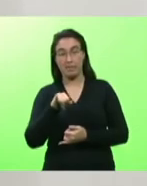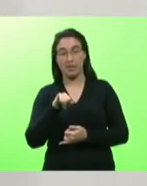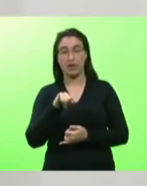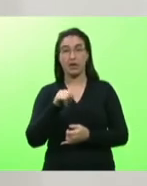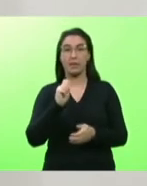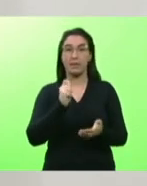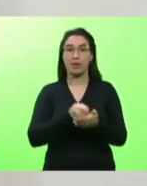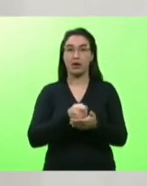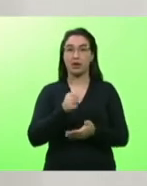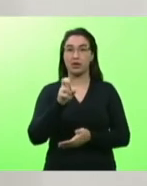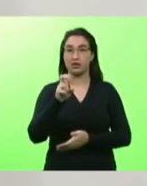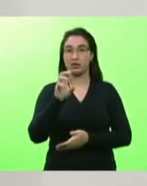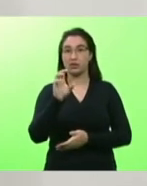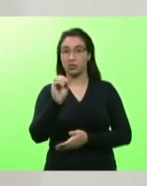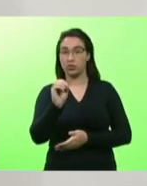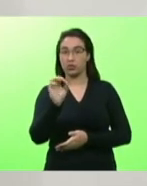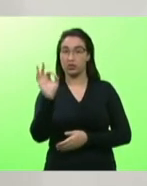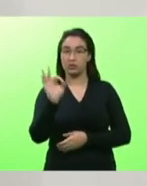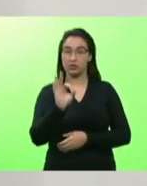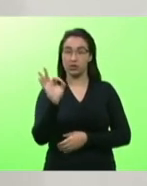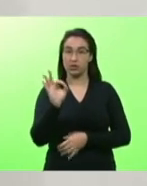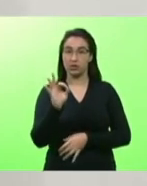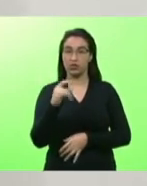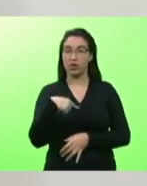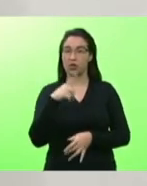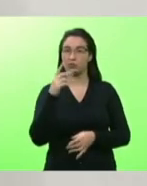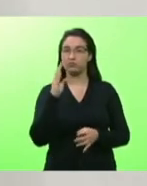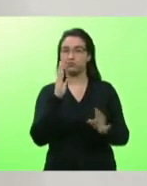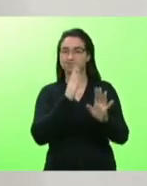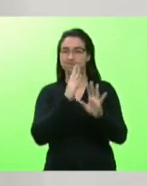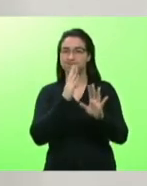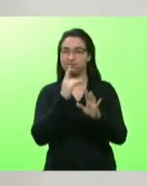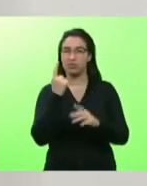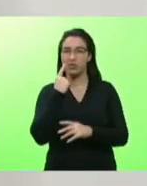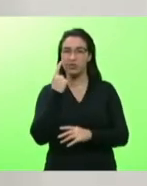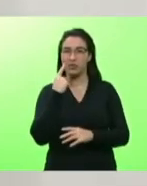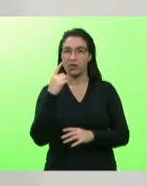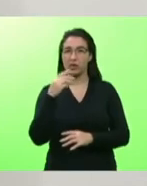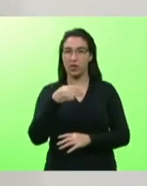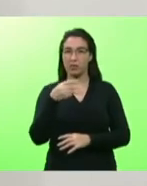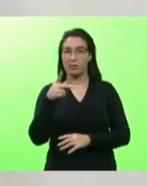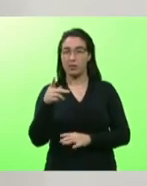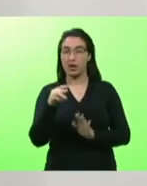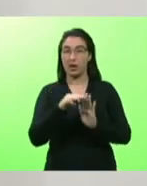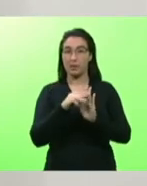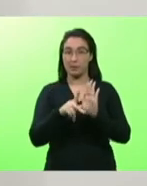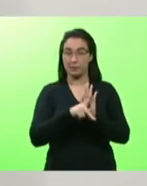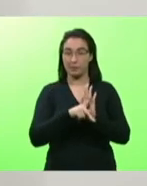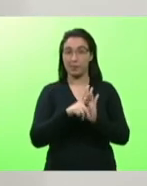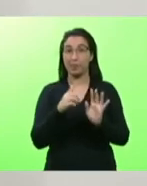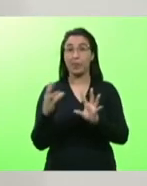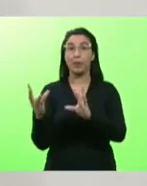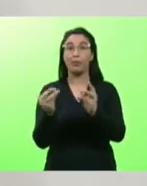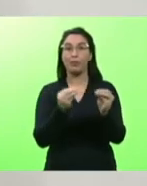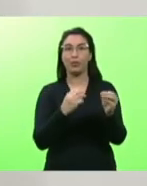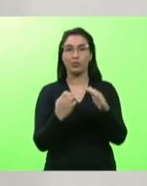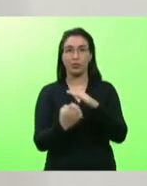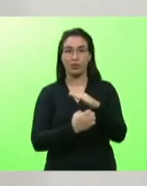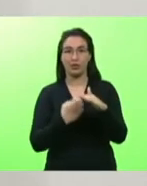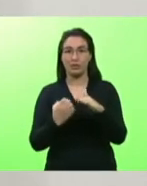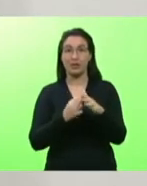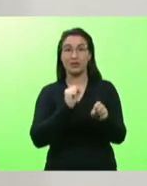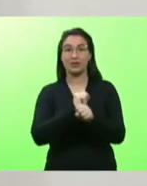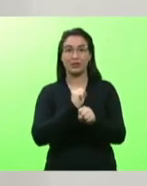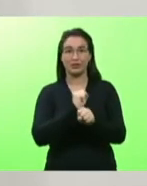então é importante porque eu estou monitorando essa medida provisória porque muitos empresários estão esperando esse dinheiro